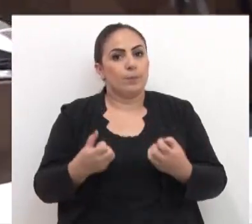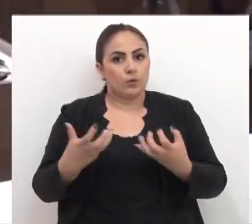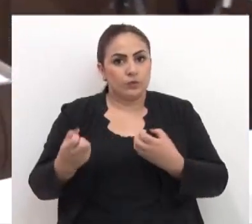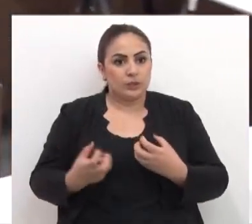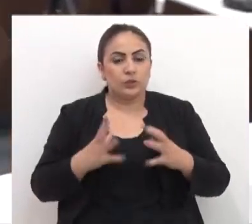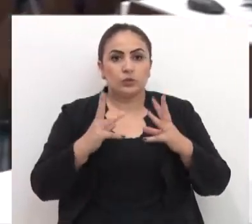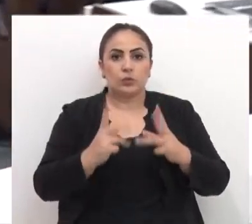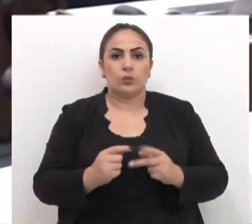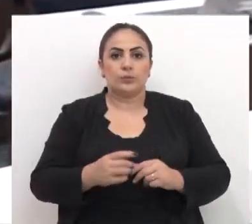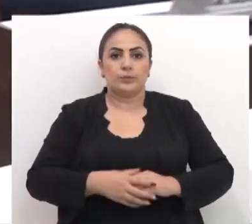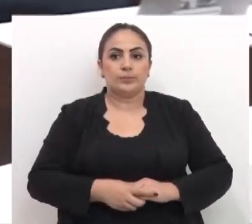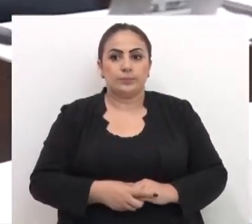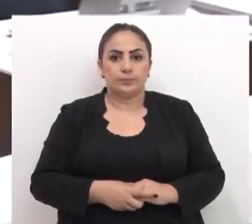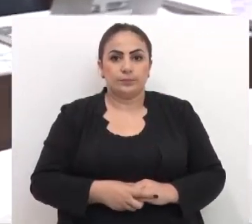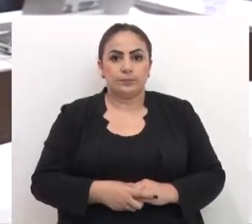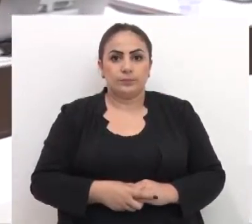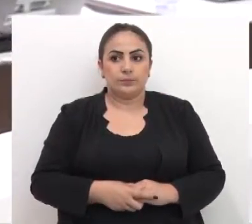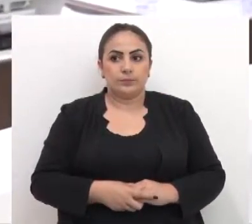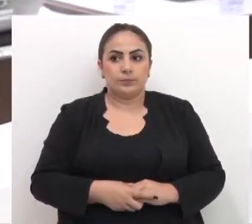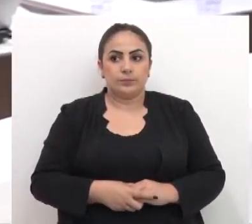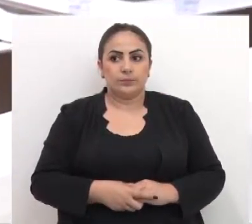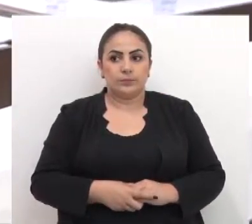Aprovado por anonimidade.